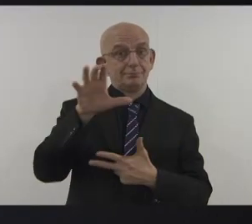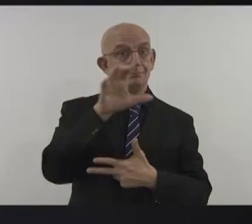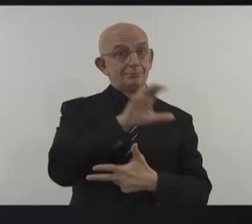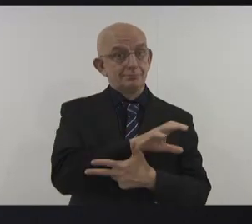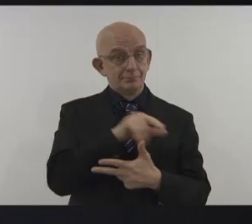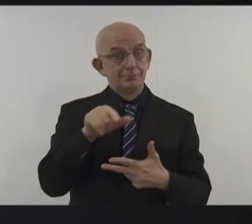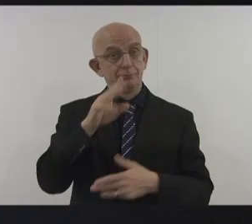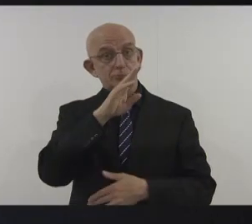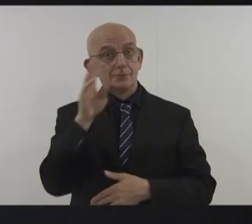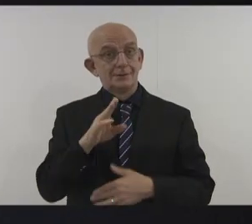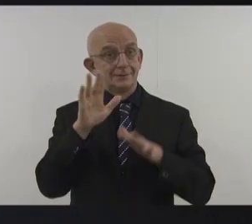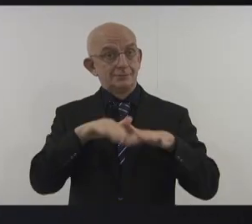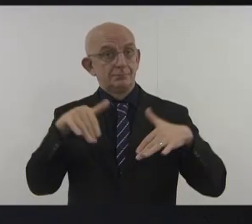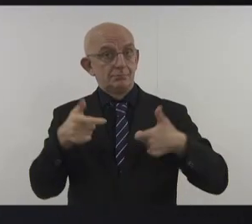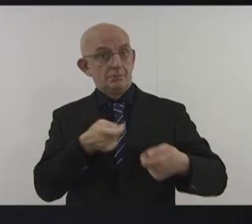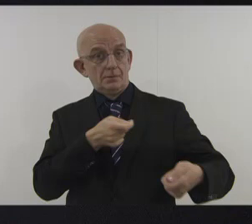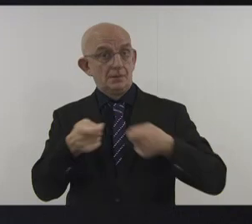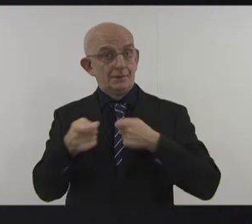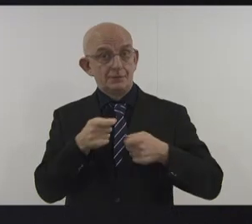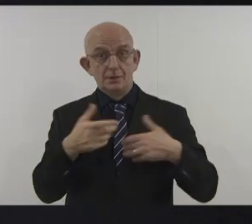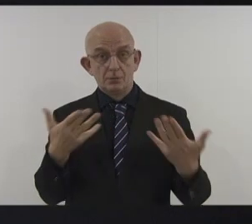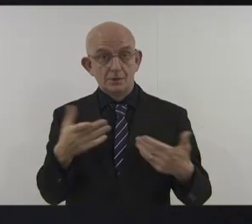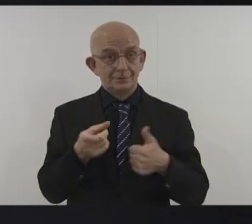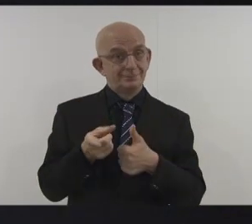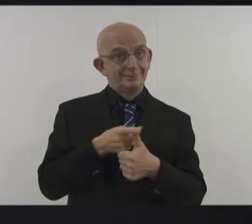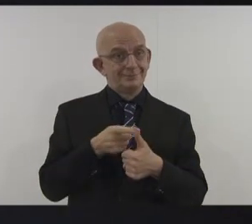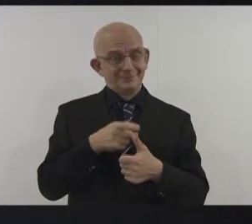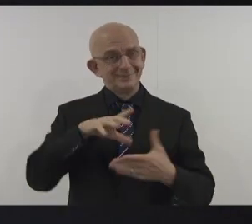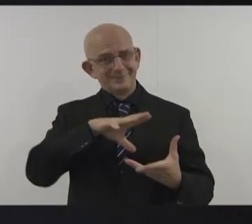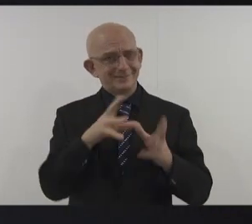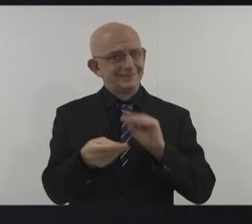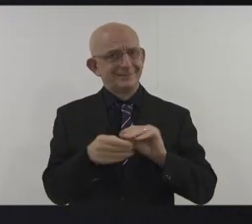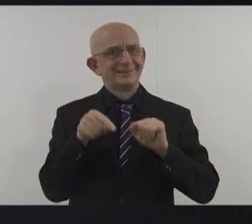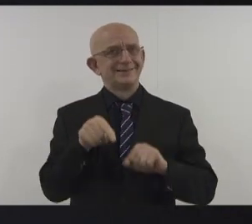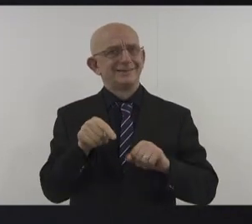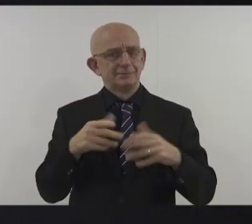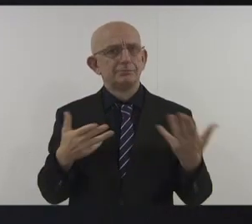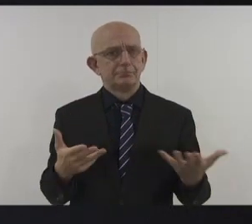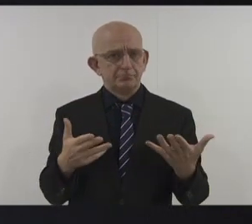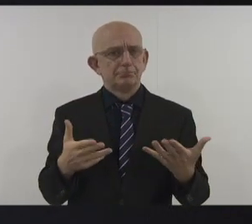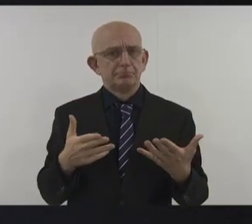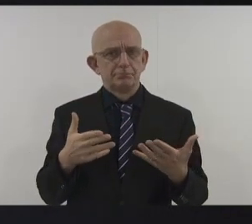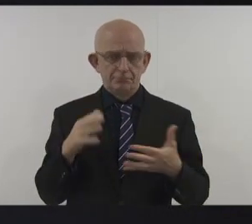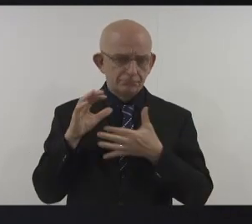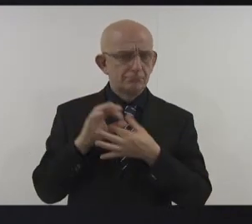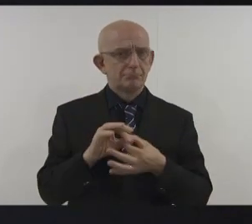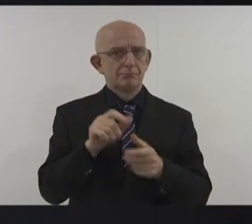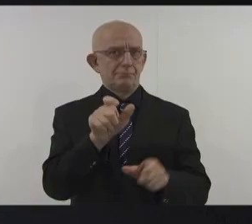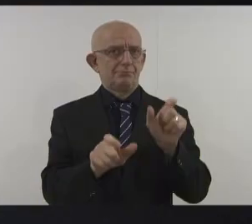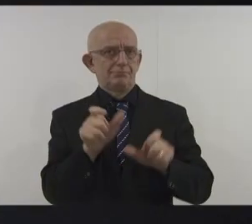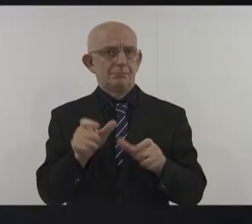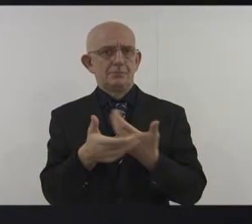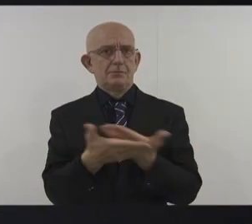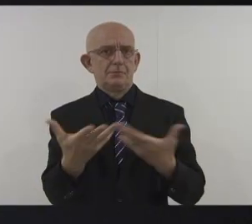Precisamos de medidas concretas e no ritmo necessário. Teria a honra de